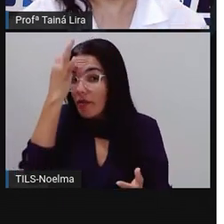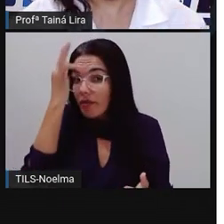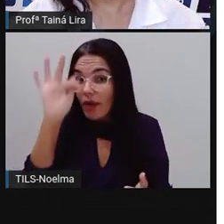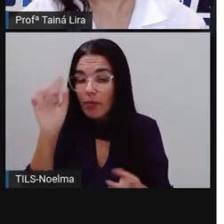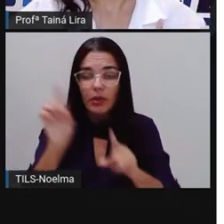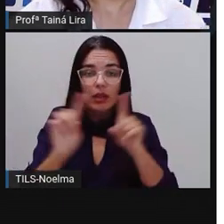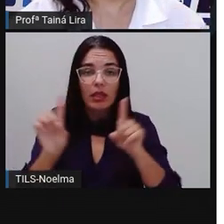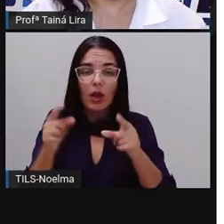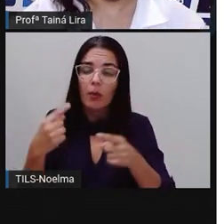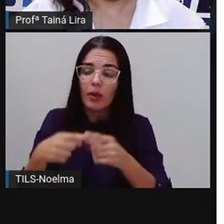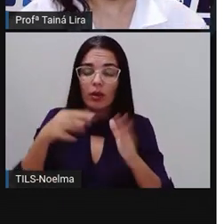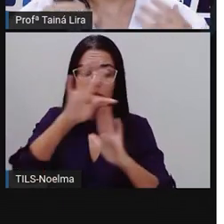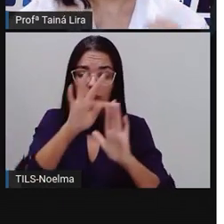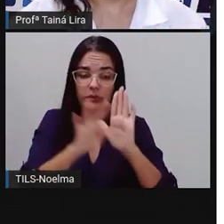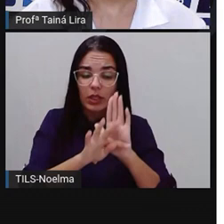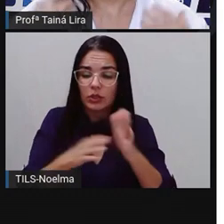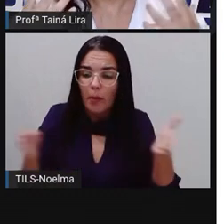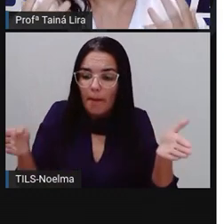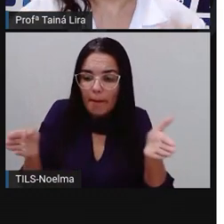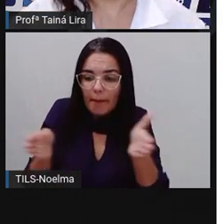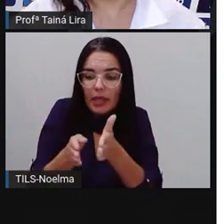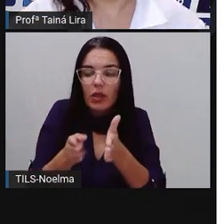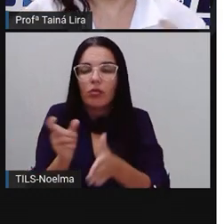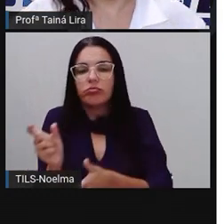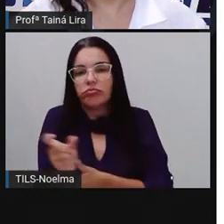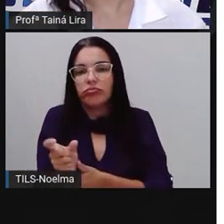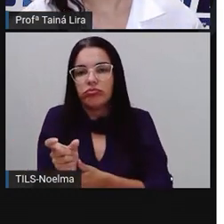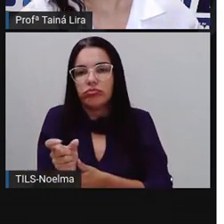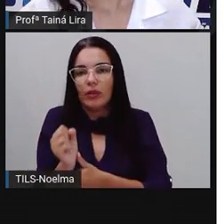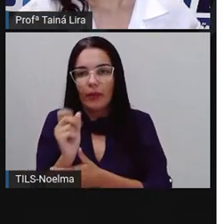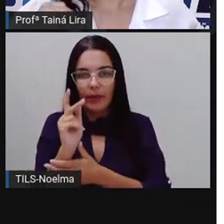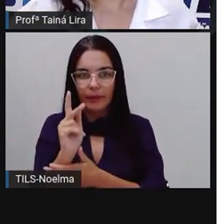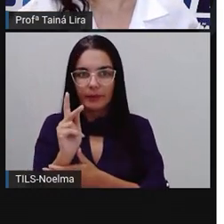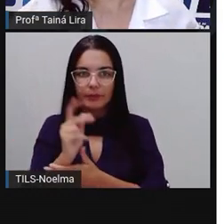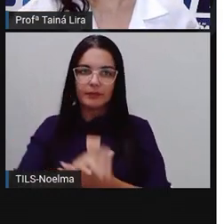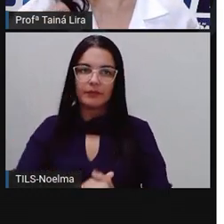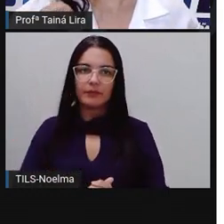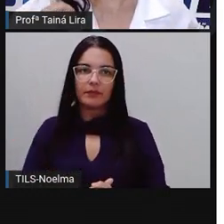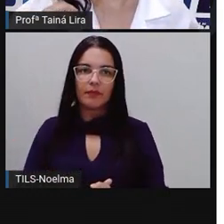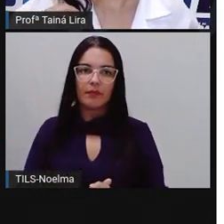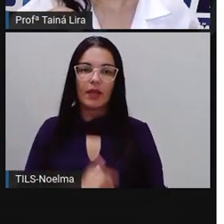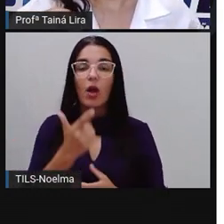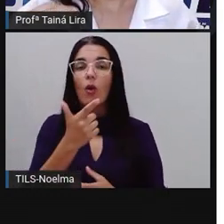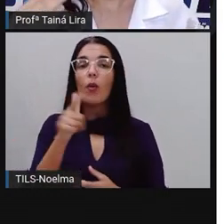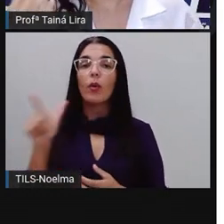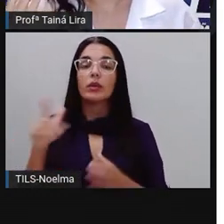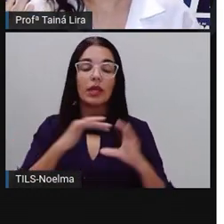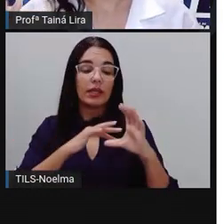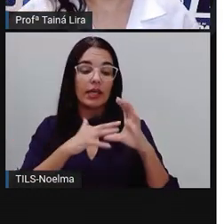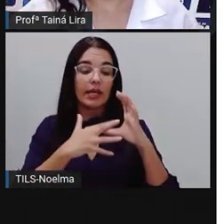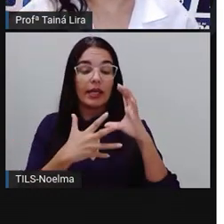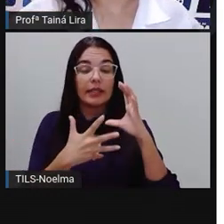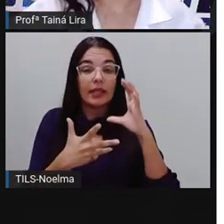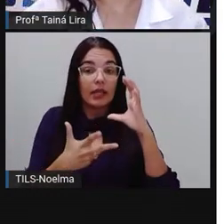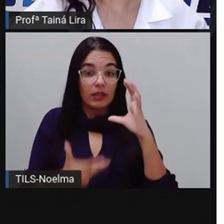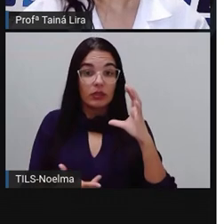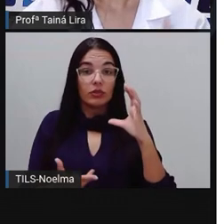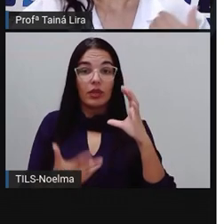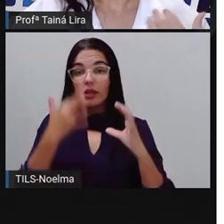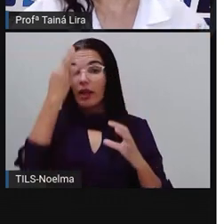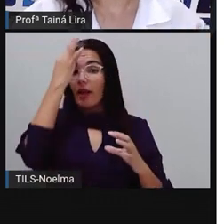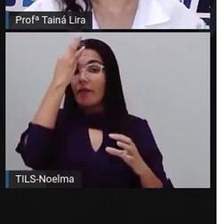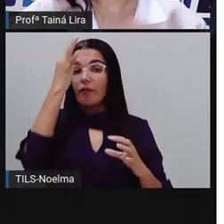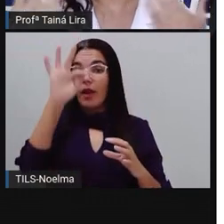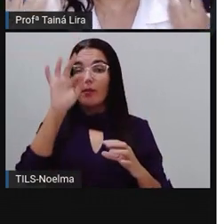menor, tá bom? É um texto mais curto, tá? Bom, outra característica da fábula, né,